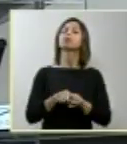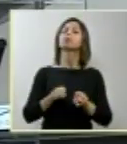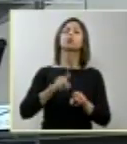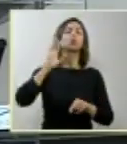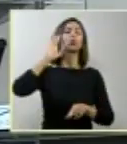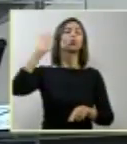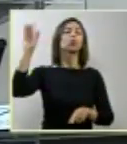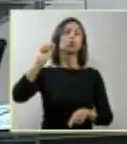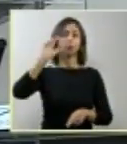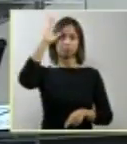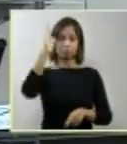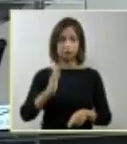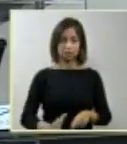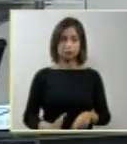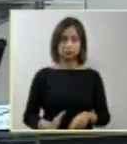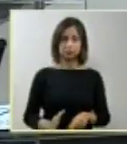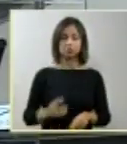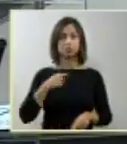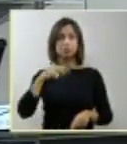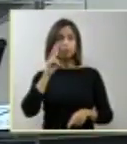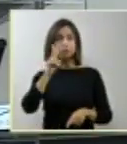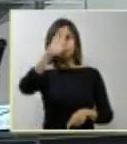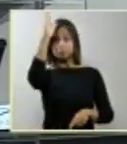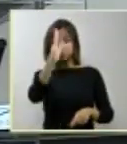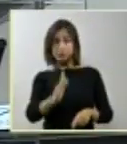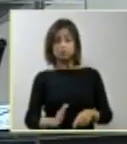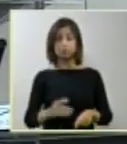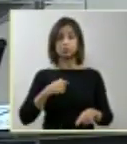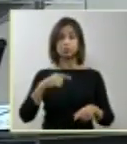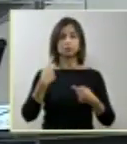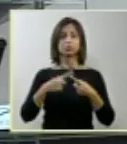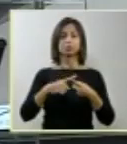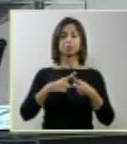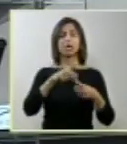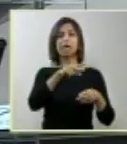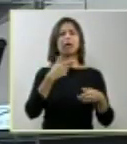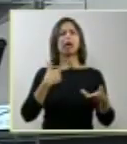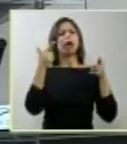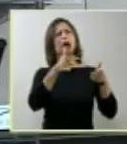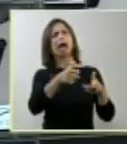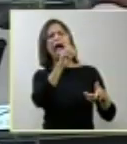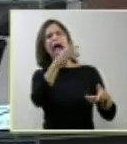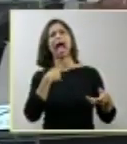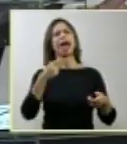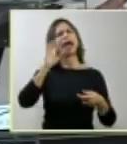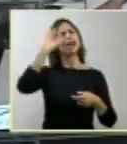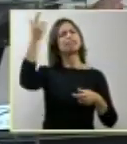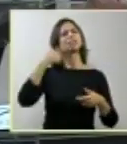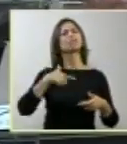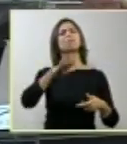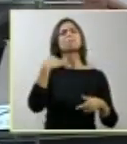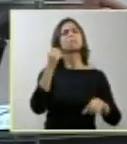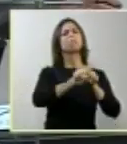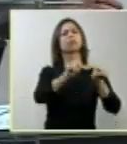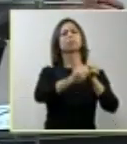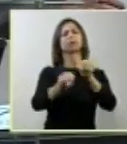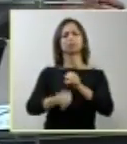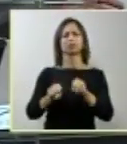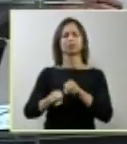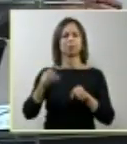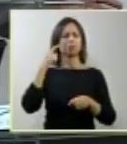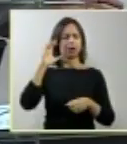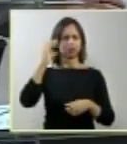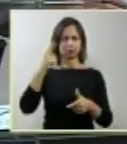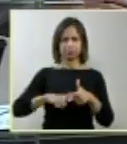jamais seja visto como um país em que utilizou-se da morte como solução dos seus problemas. Para que eu digo isso, senhor